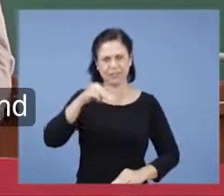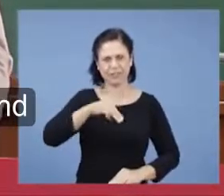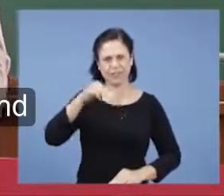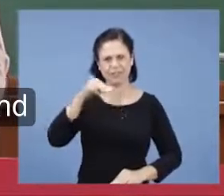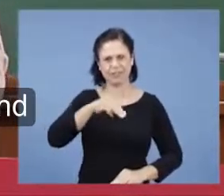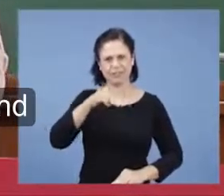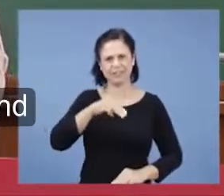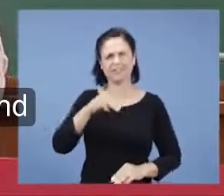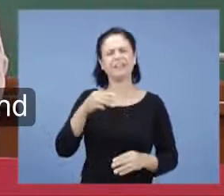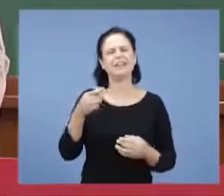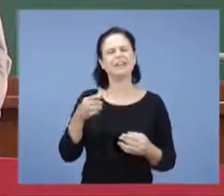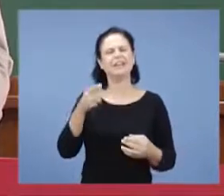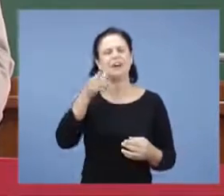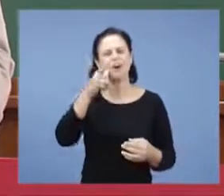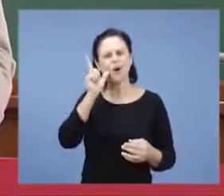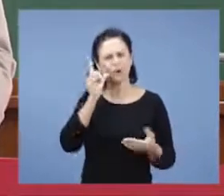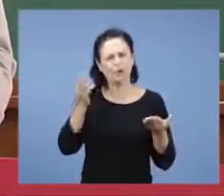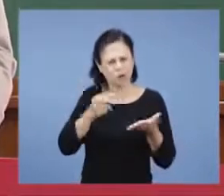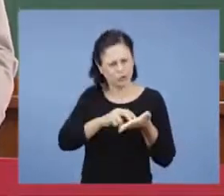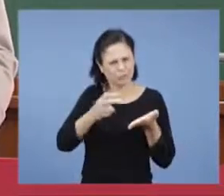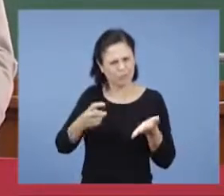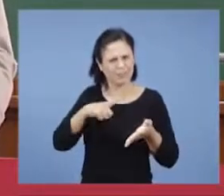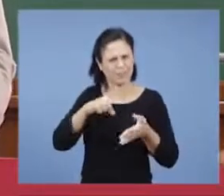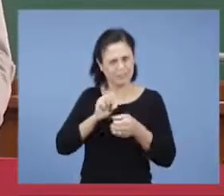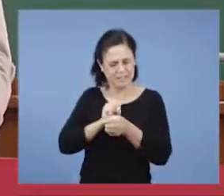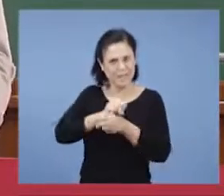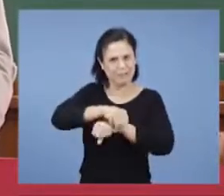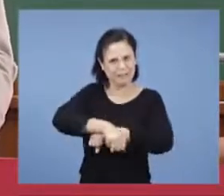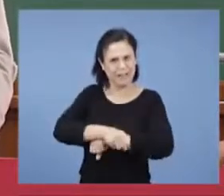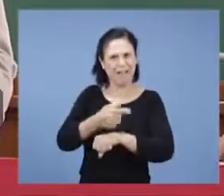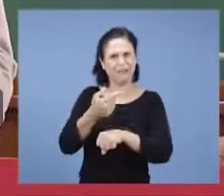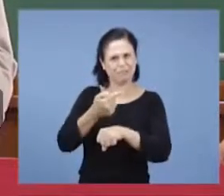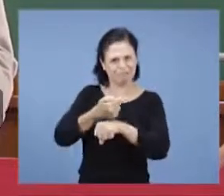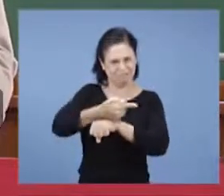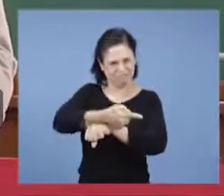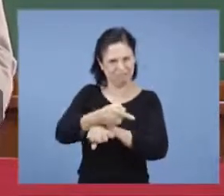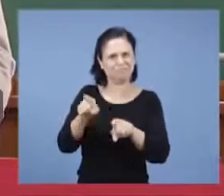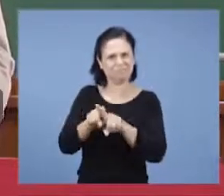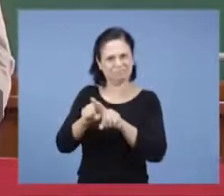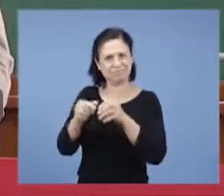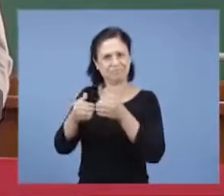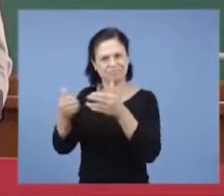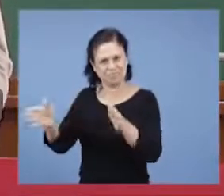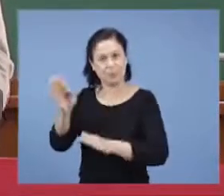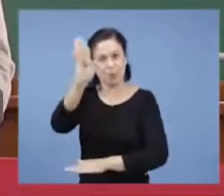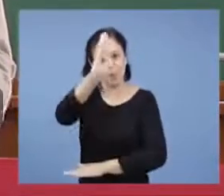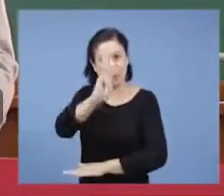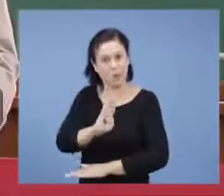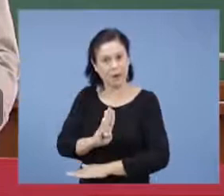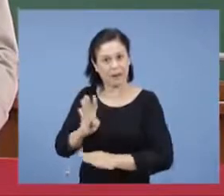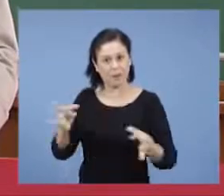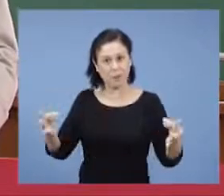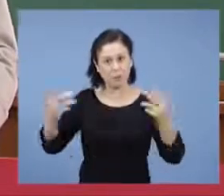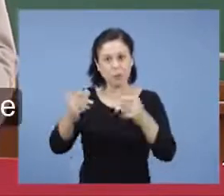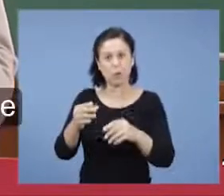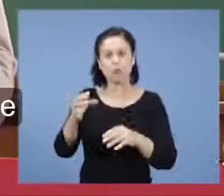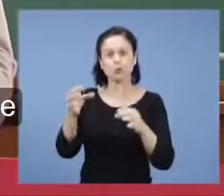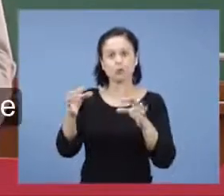seminário, o sétimo período de principiantes, que foi acompanhado em muitos Manains do Brasil e também no exterior.